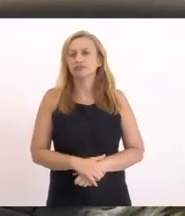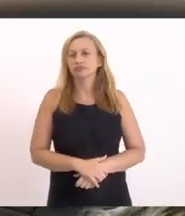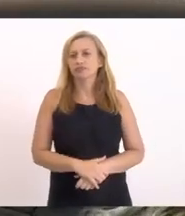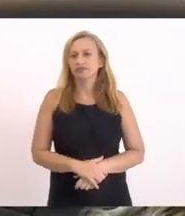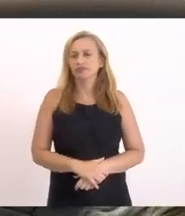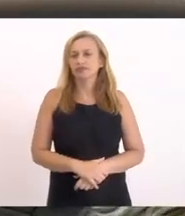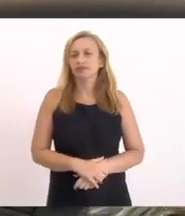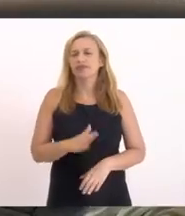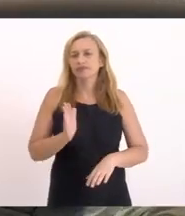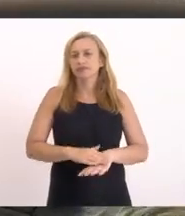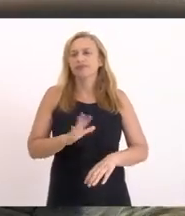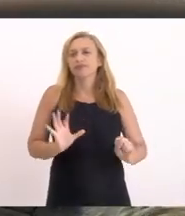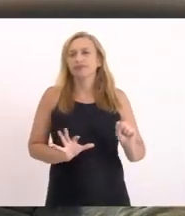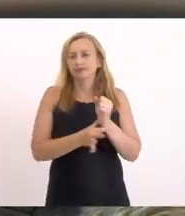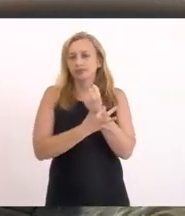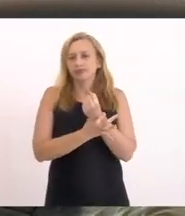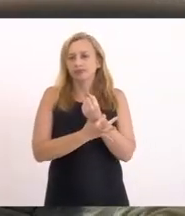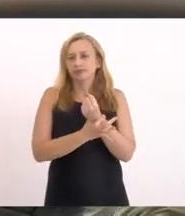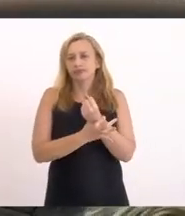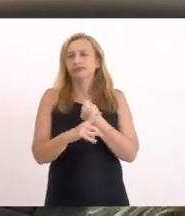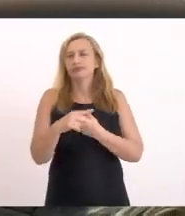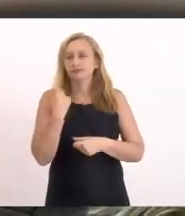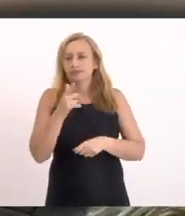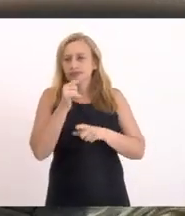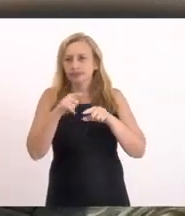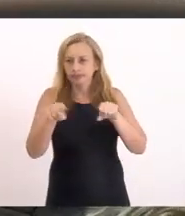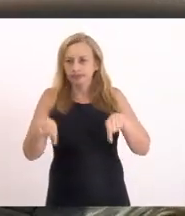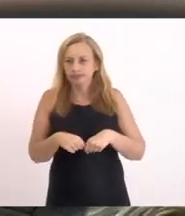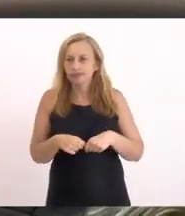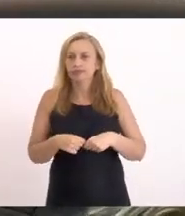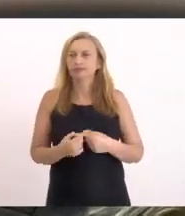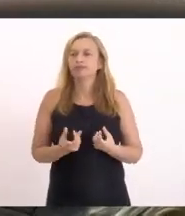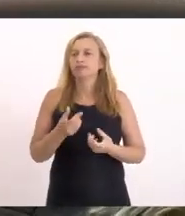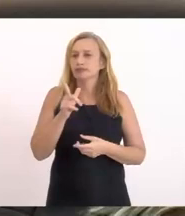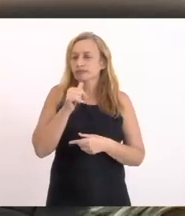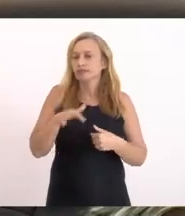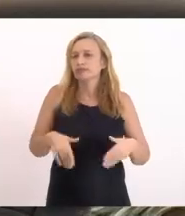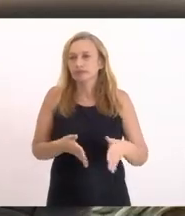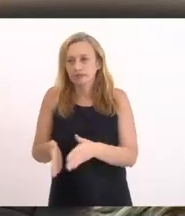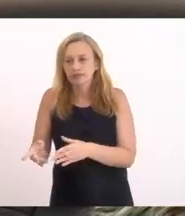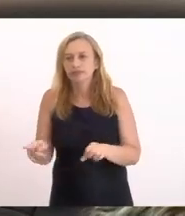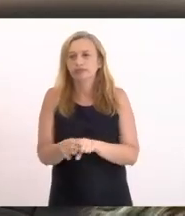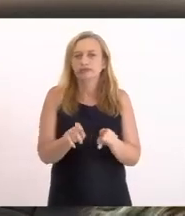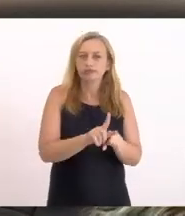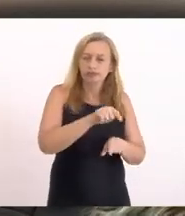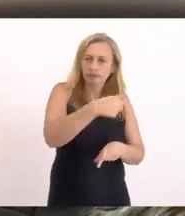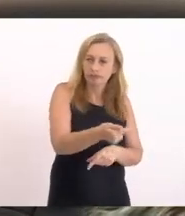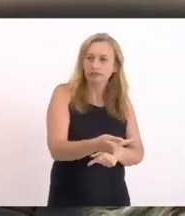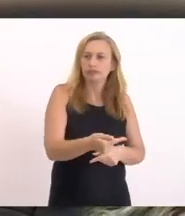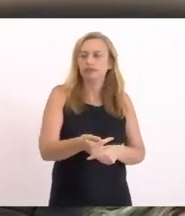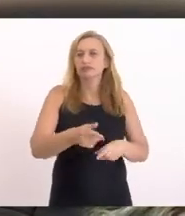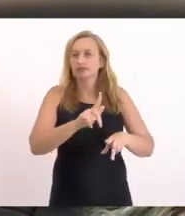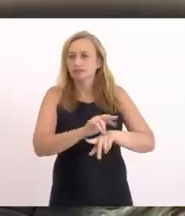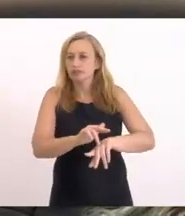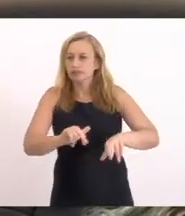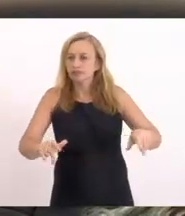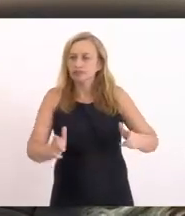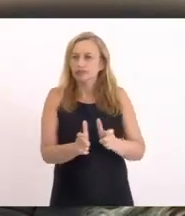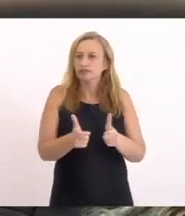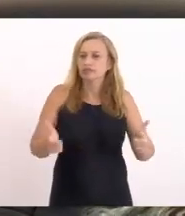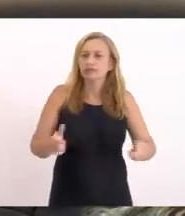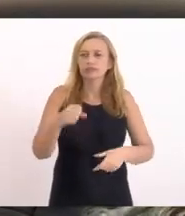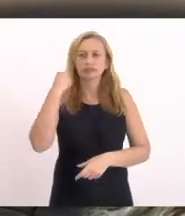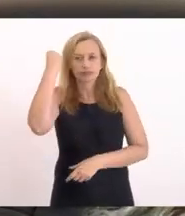Mais segurança Ali para Para a nossa lagoa Até essa questão Dos rios Também E etc A gente tem uma Diversidade muito grande De